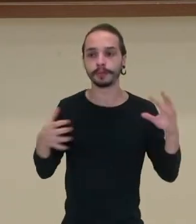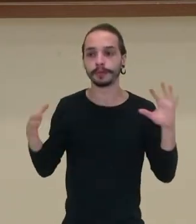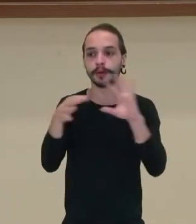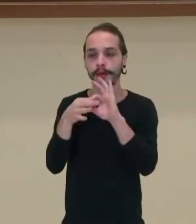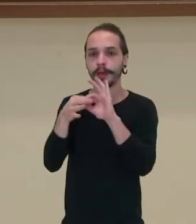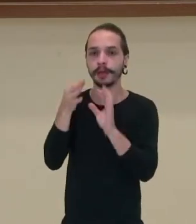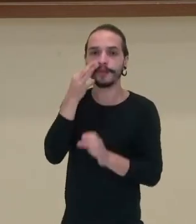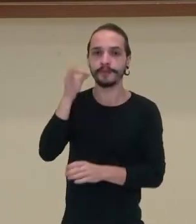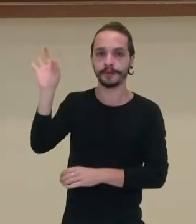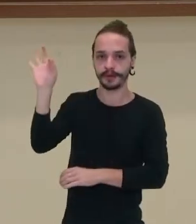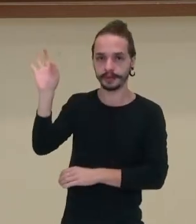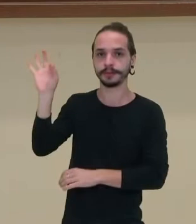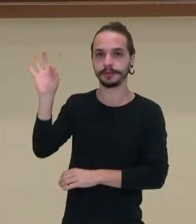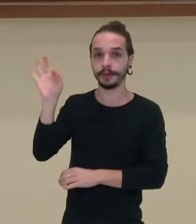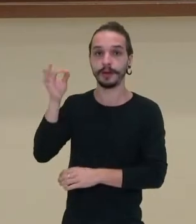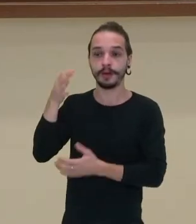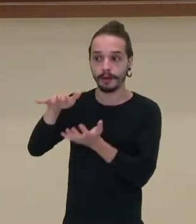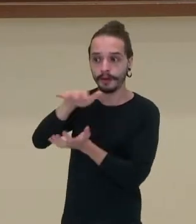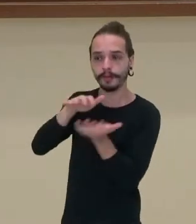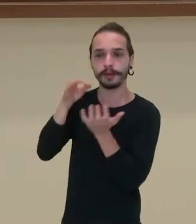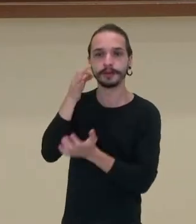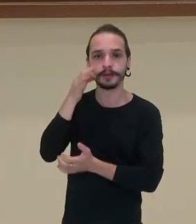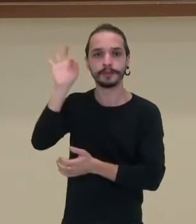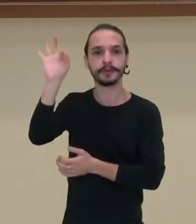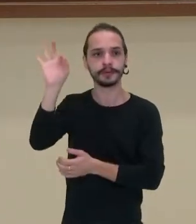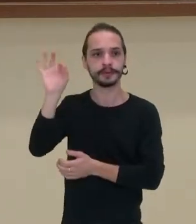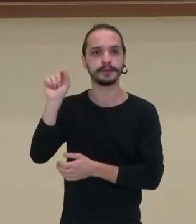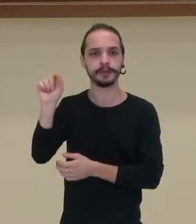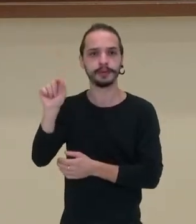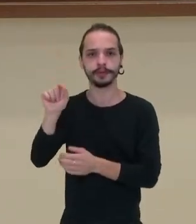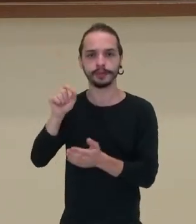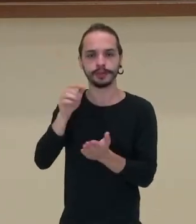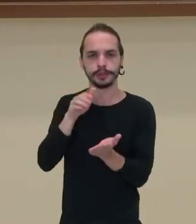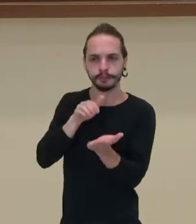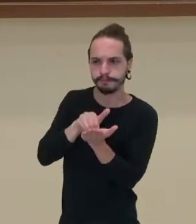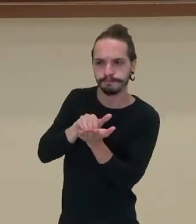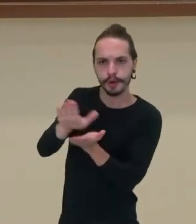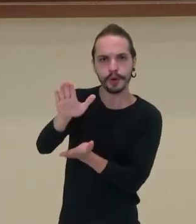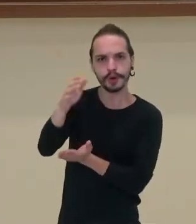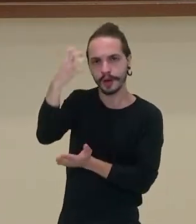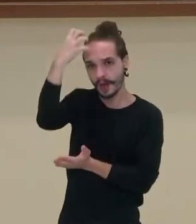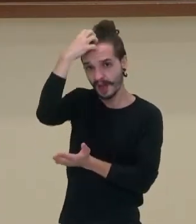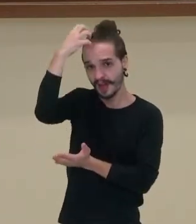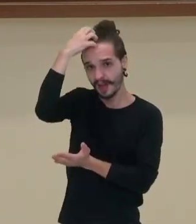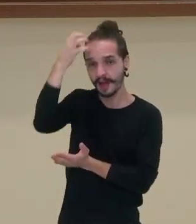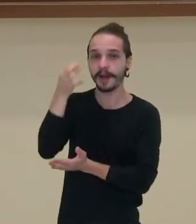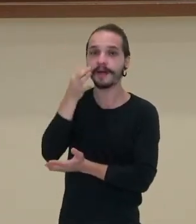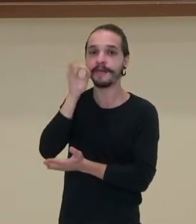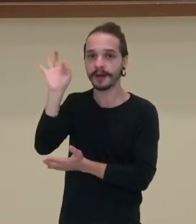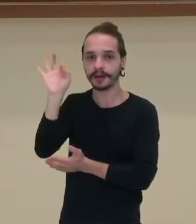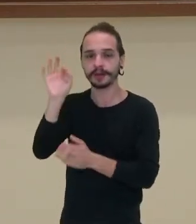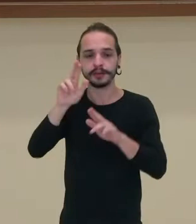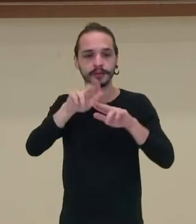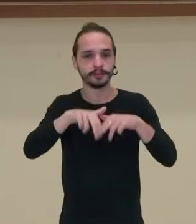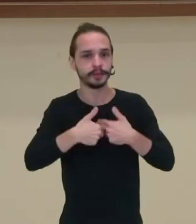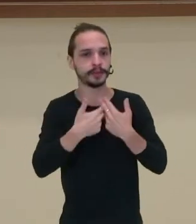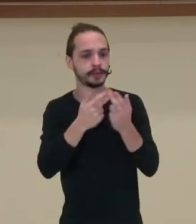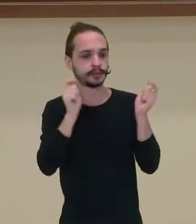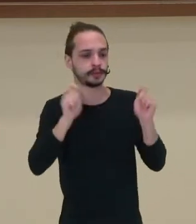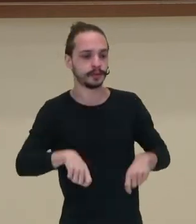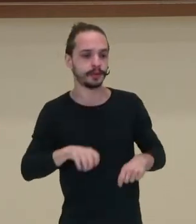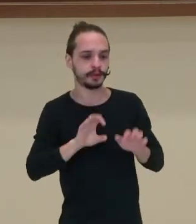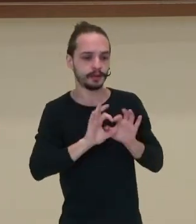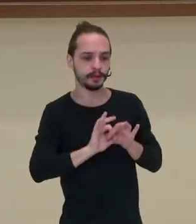Então, a partir da Revolução Francesa, que tiram o rei do poder na França, permitem a libertação dos escravos nas